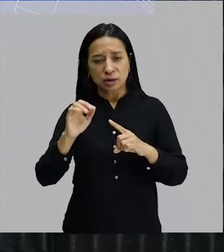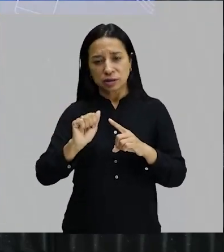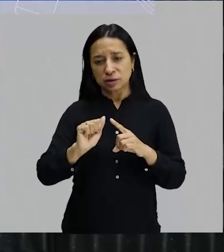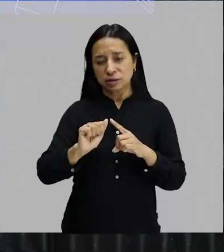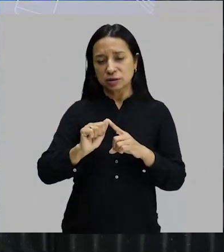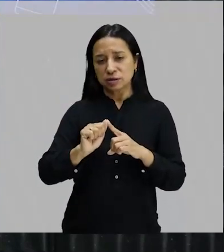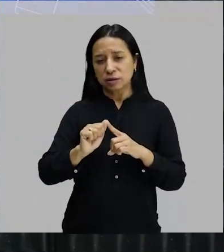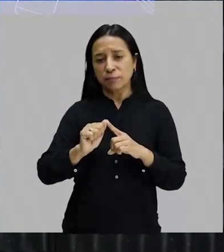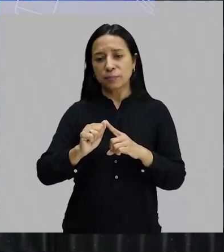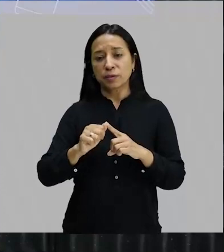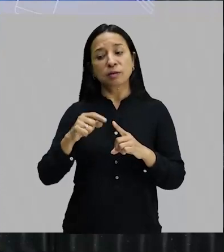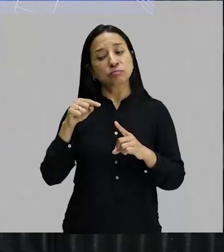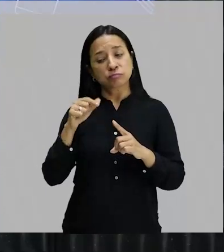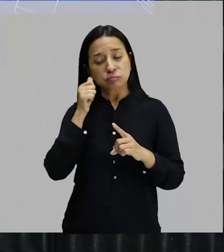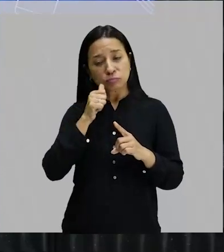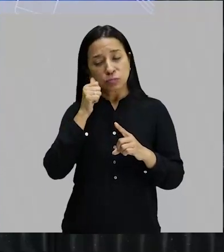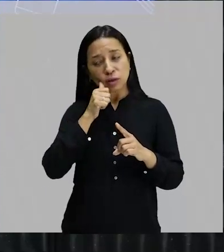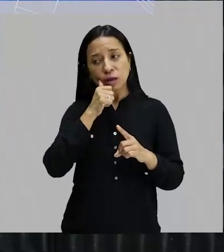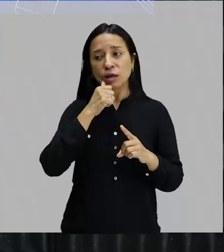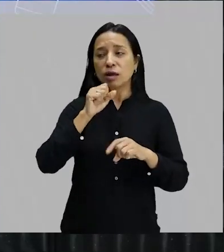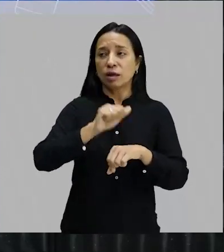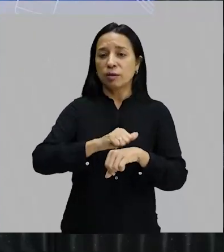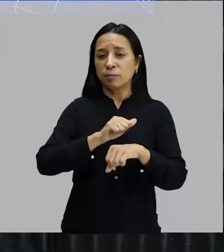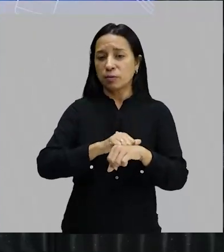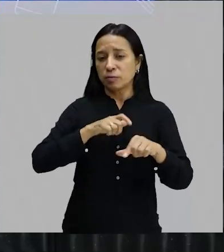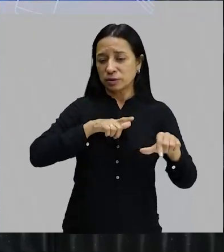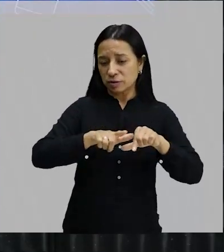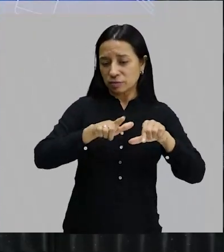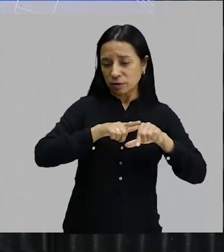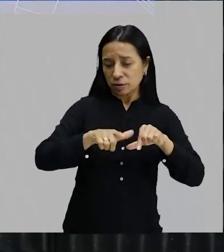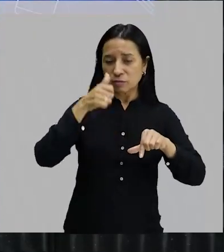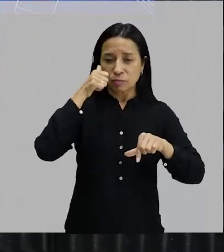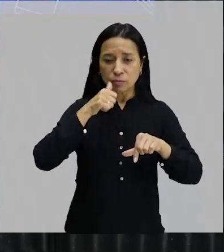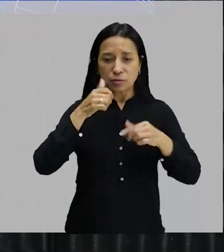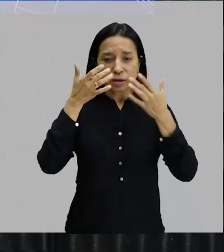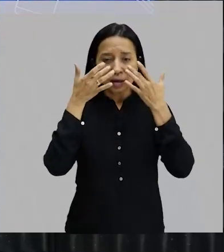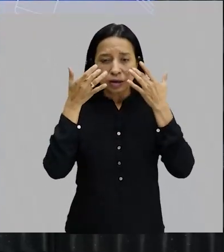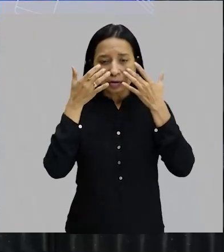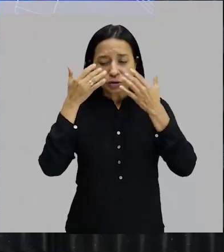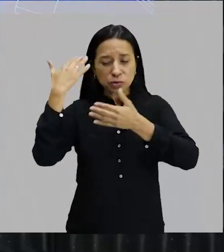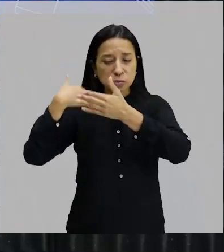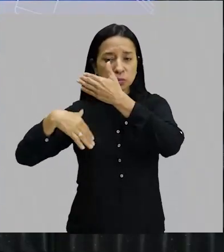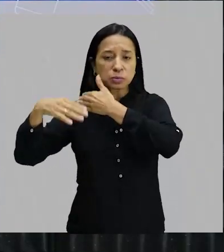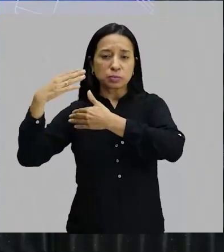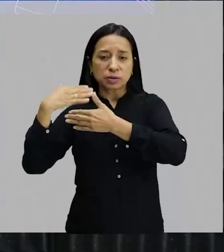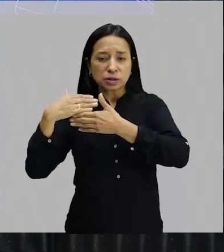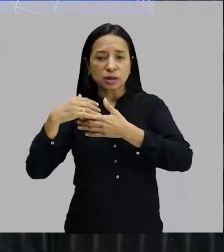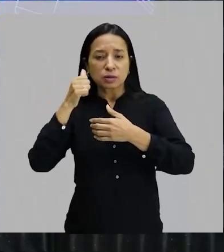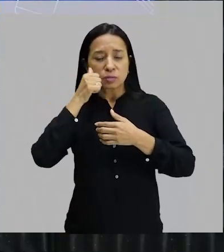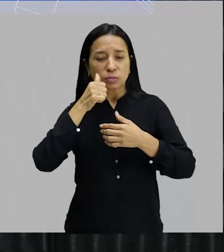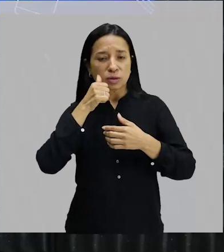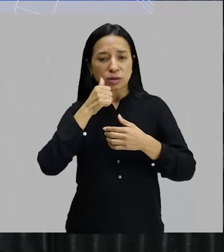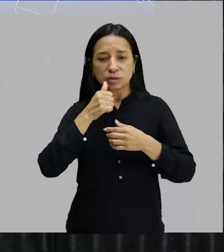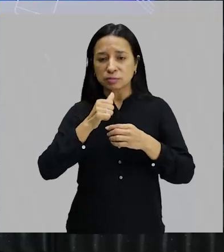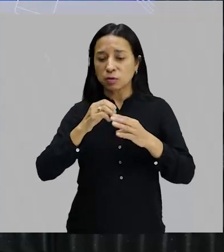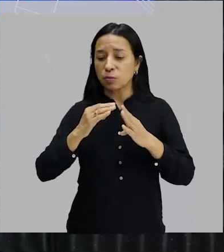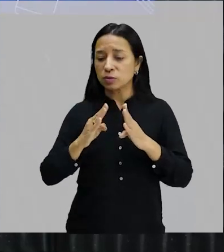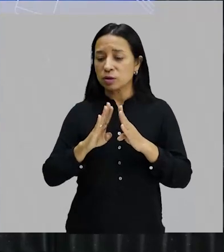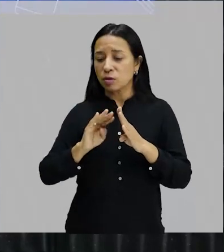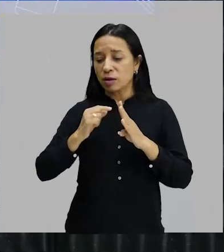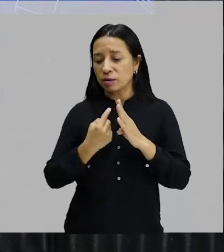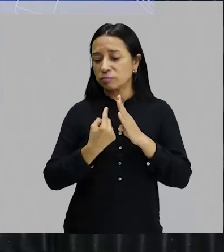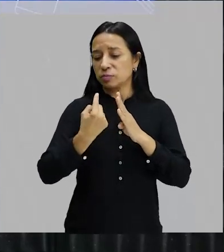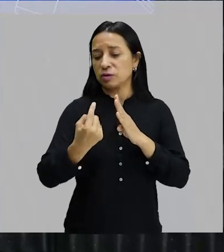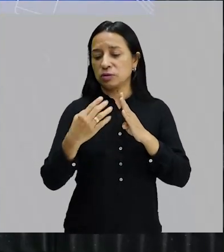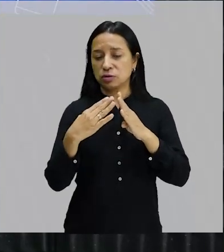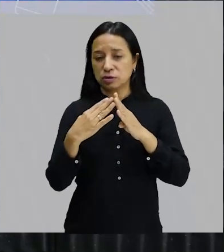rica, ela era uma pessoa que trabalhava para caramba, sendo mulher, artista, num período em que as mulheres não podiam nem sair de casa, para você ter uma